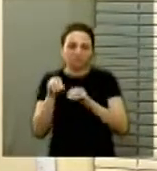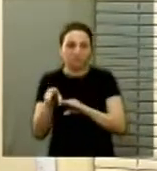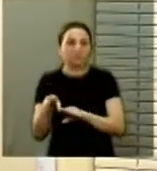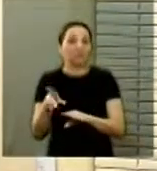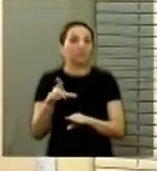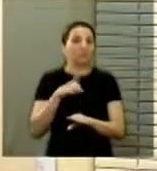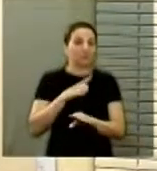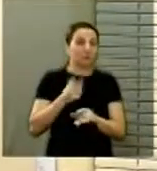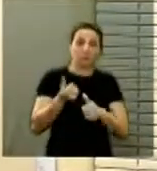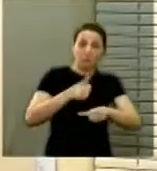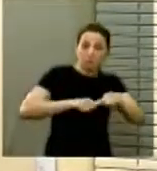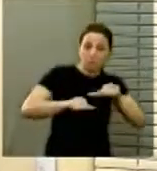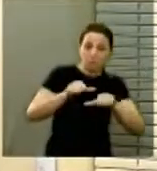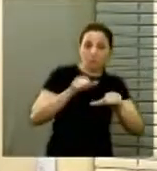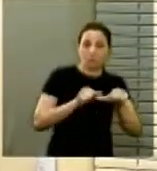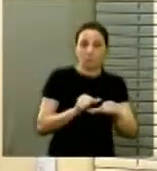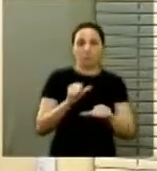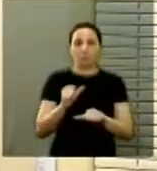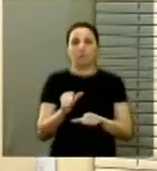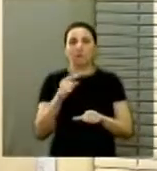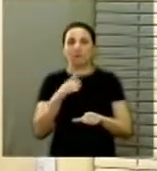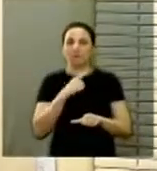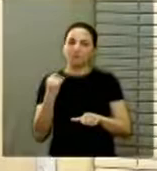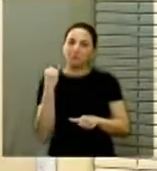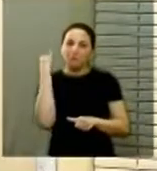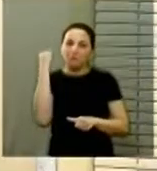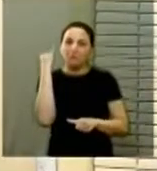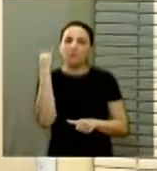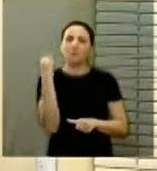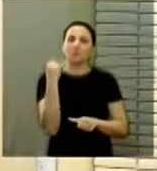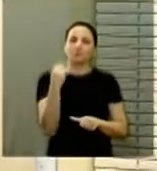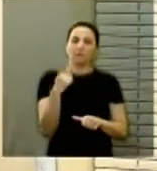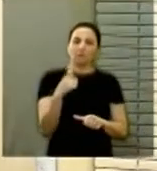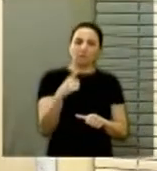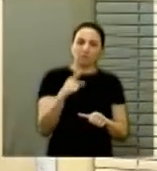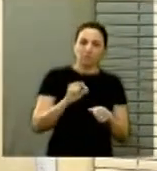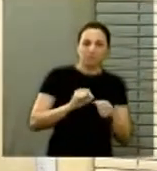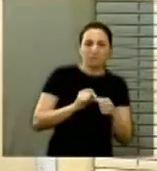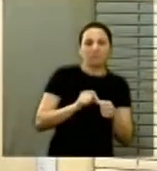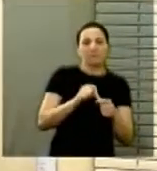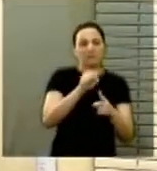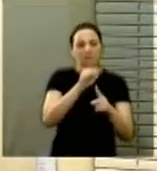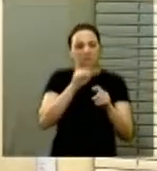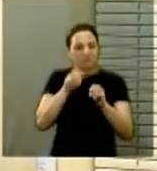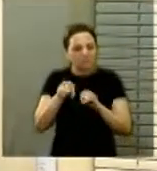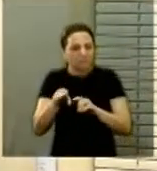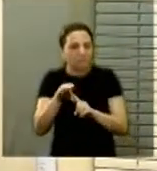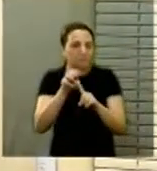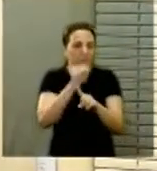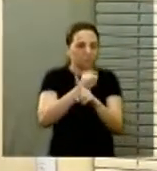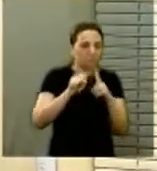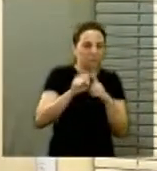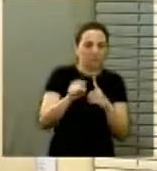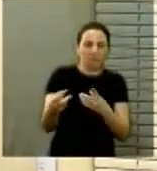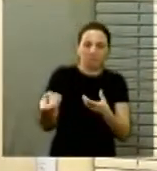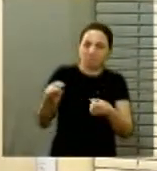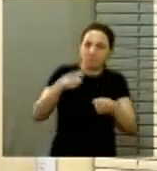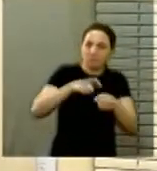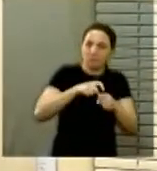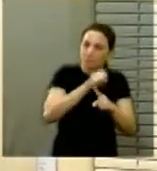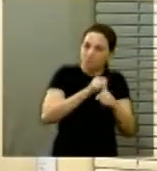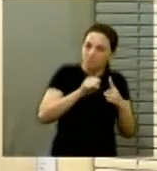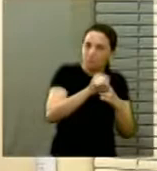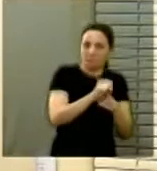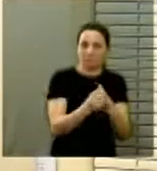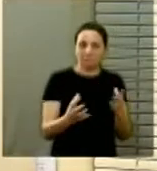trouxe modificações de suma importância no que diz respeito à execução de medidas sócioeducativas. E, diga-se de passagem, ainda não